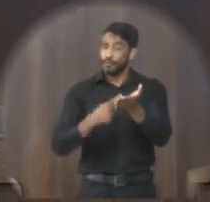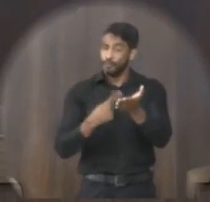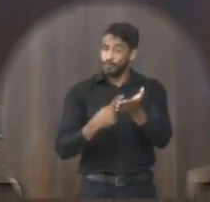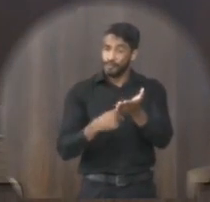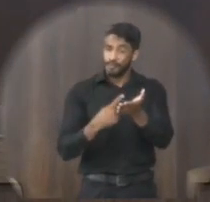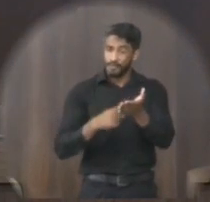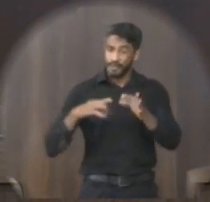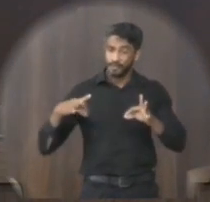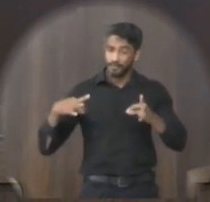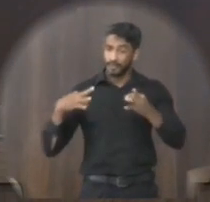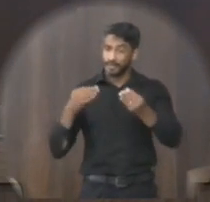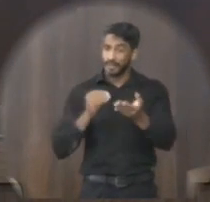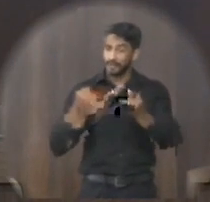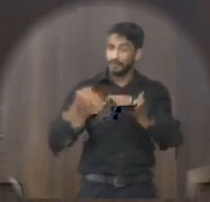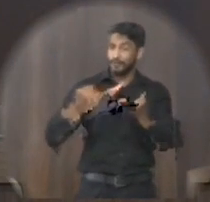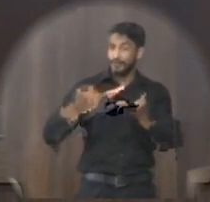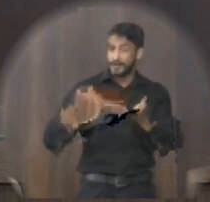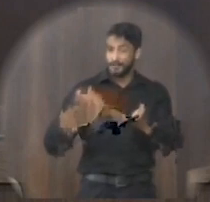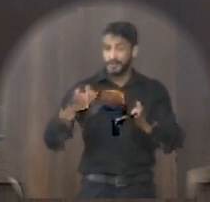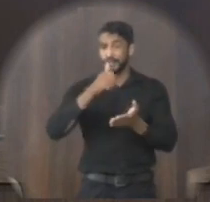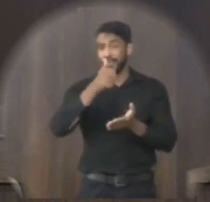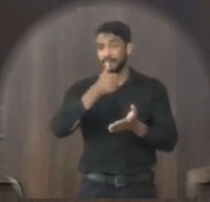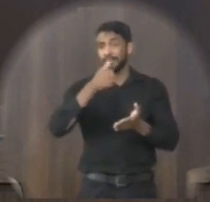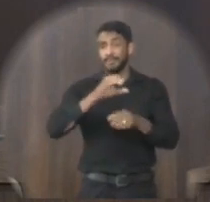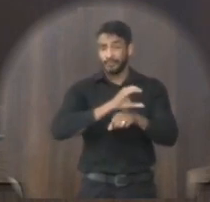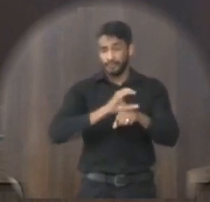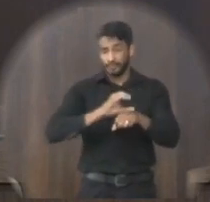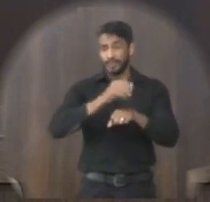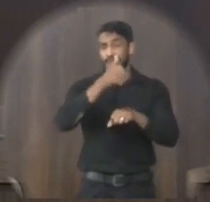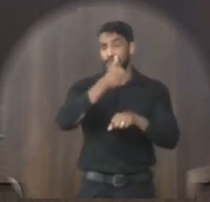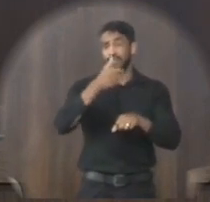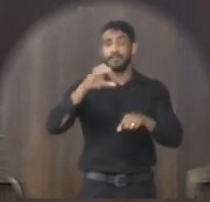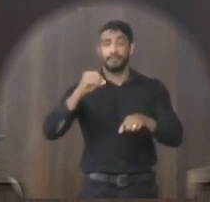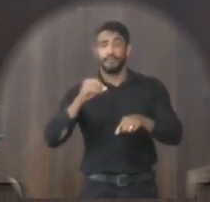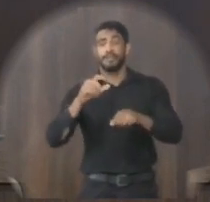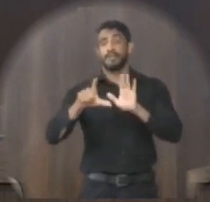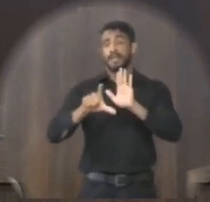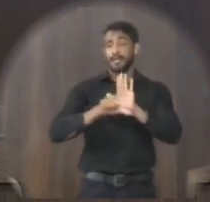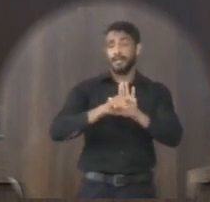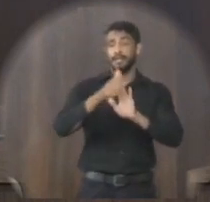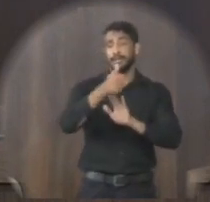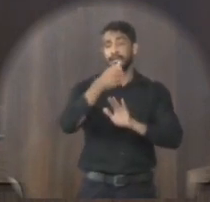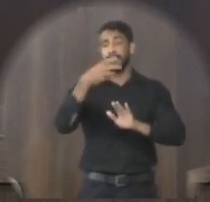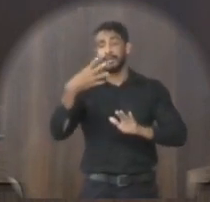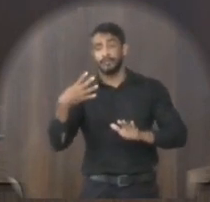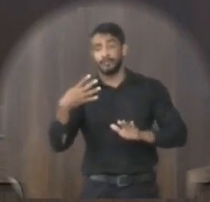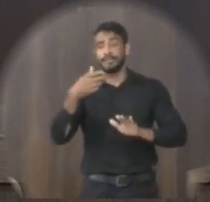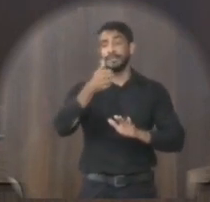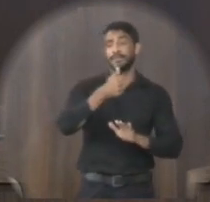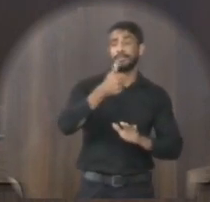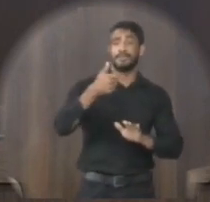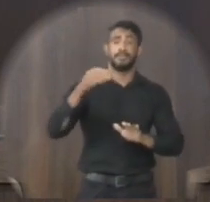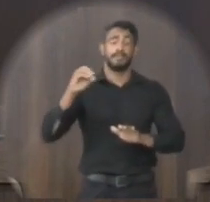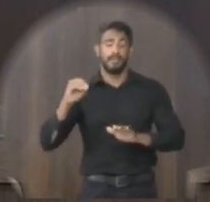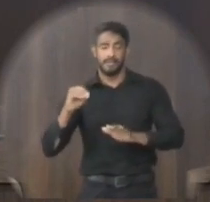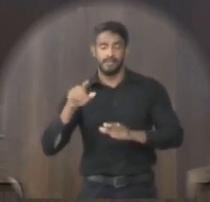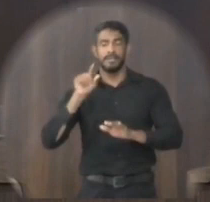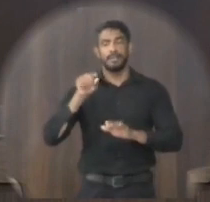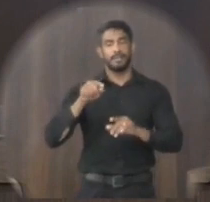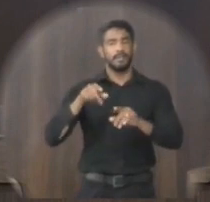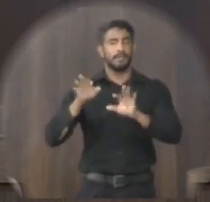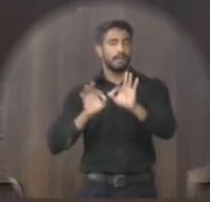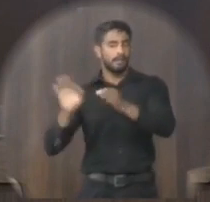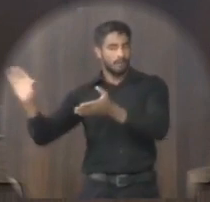da emenda constitucional 108 e a lei 14113 que a regulamentou trata-se do